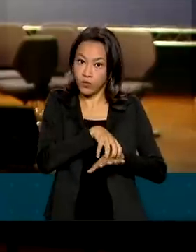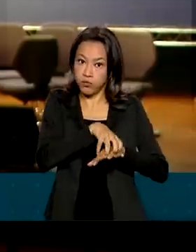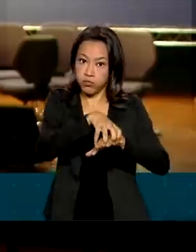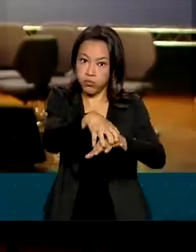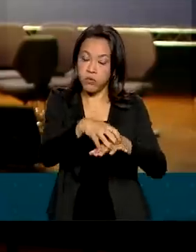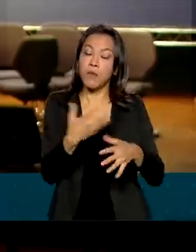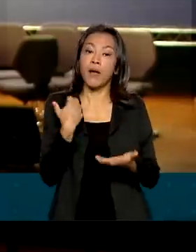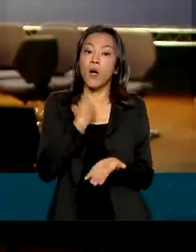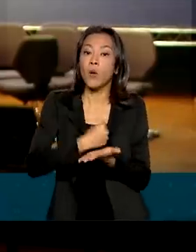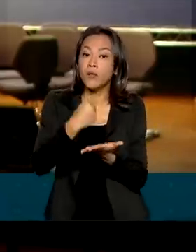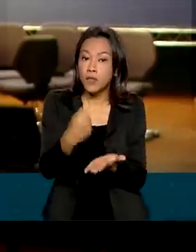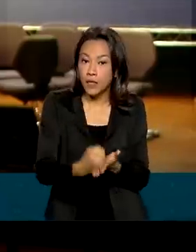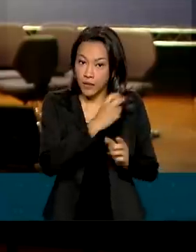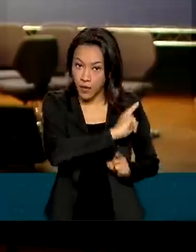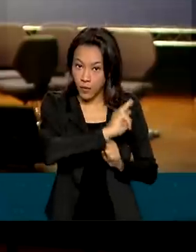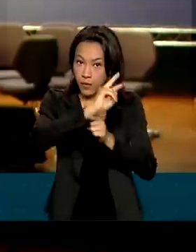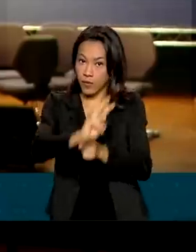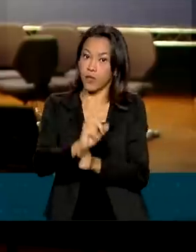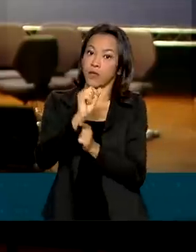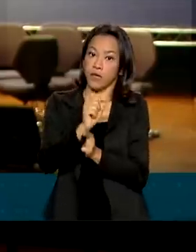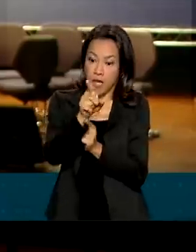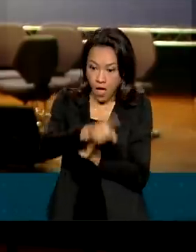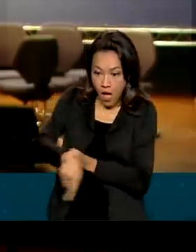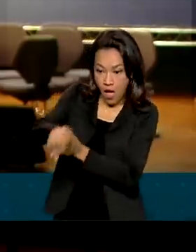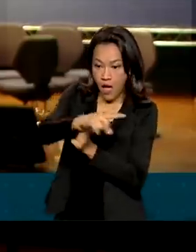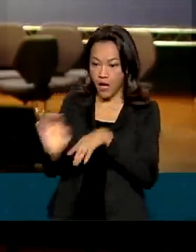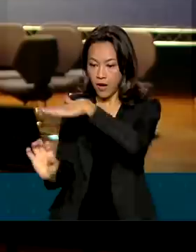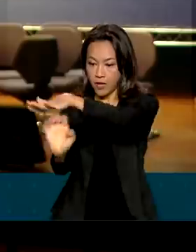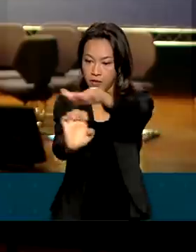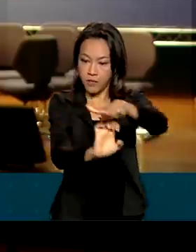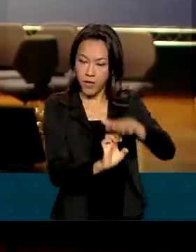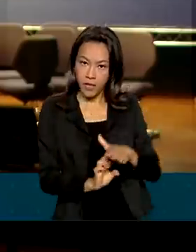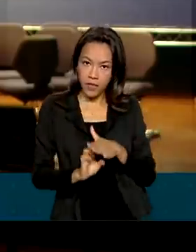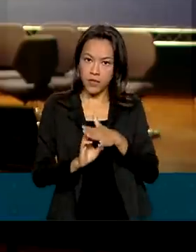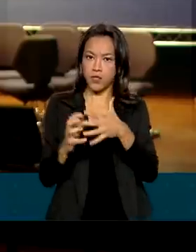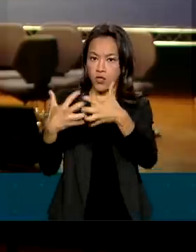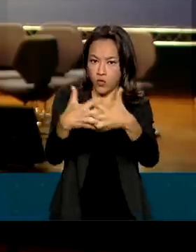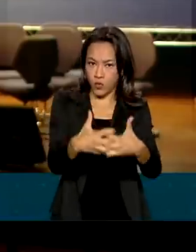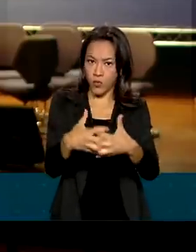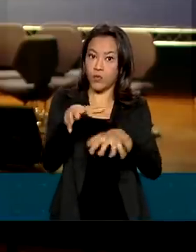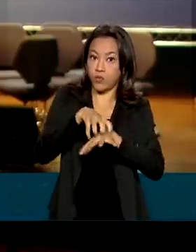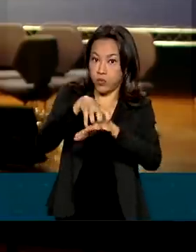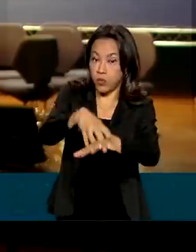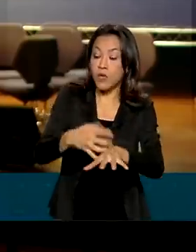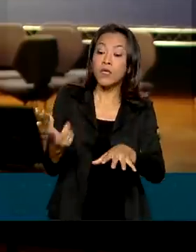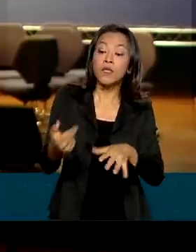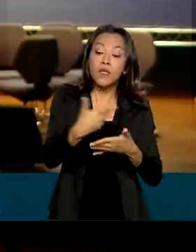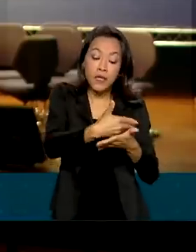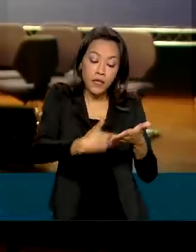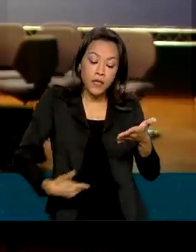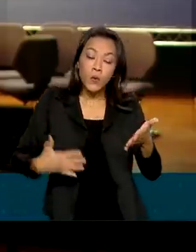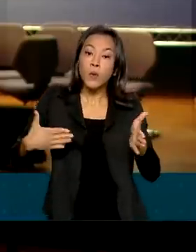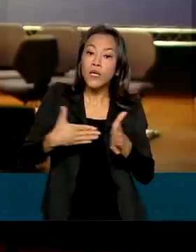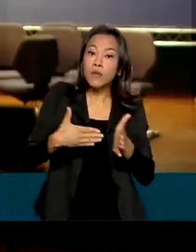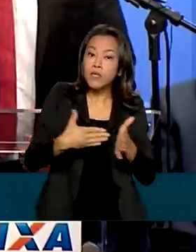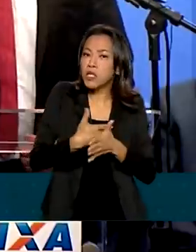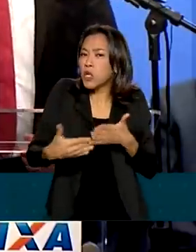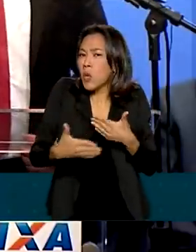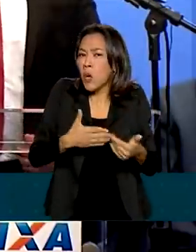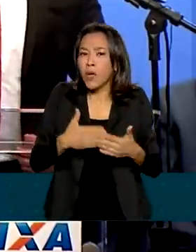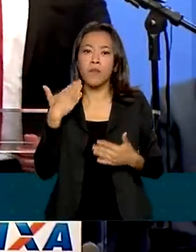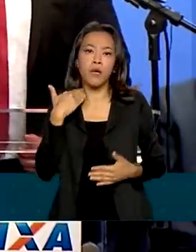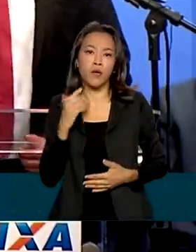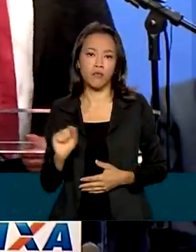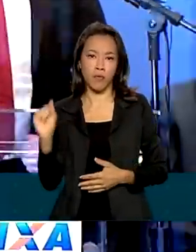contratar a linha de crédito, as empresas de transporte de cargas devem solicitar a habilitação do limite em qualquer agência da Caixa.